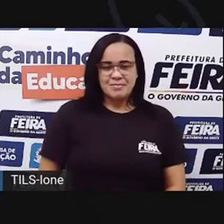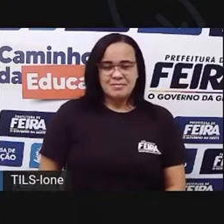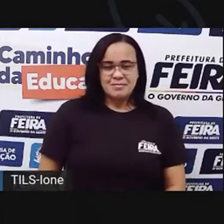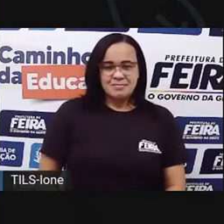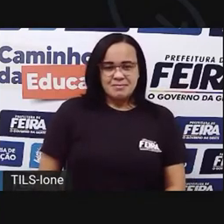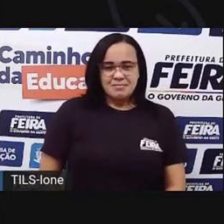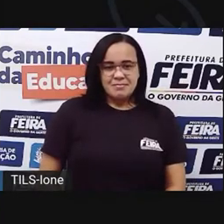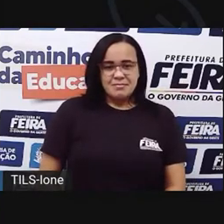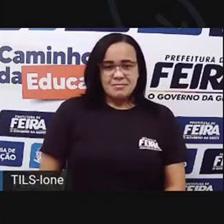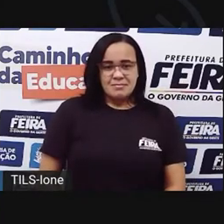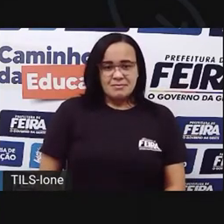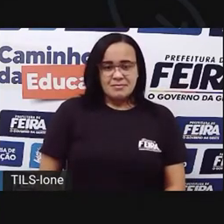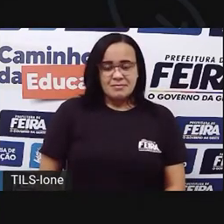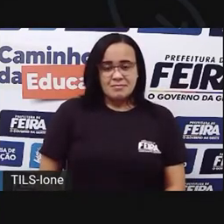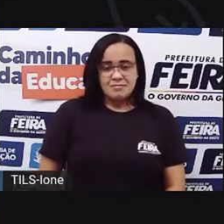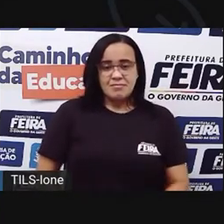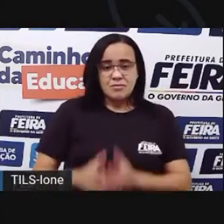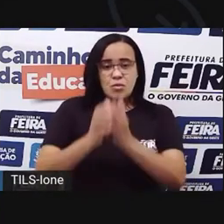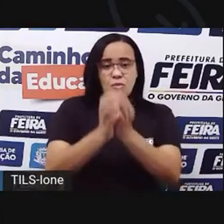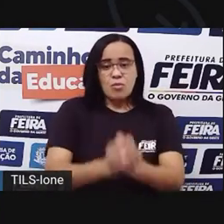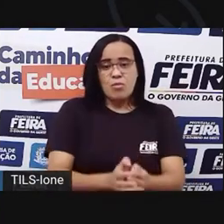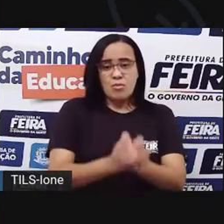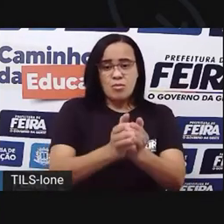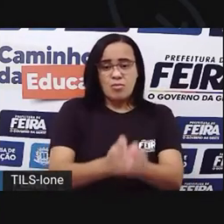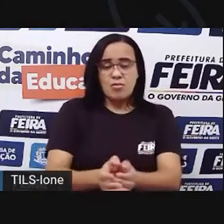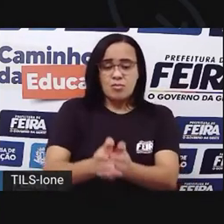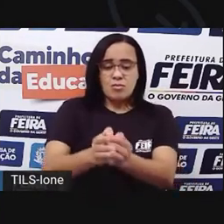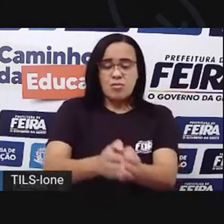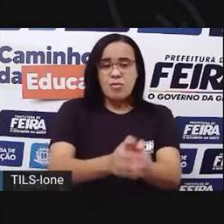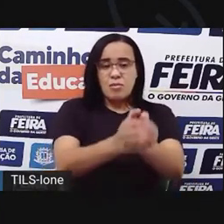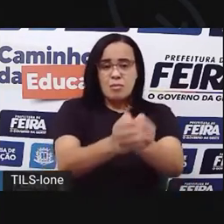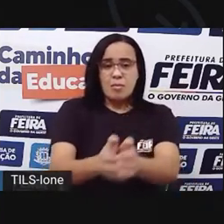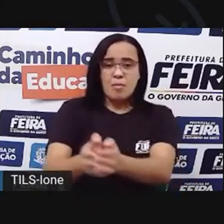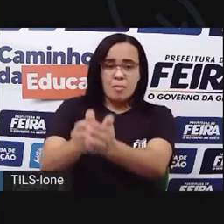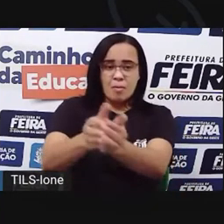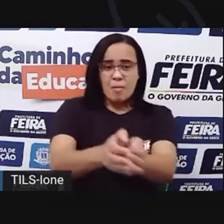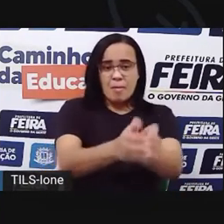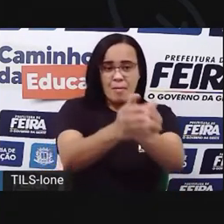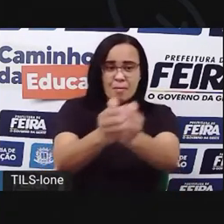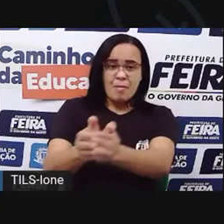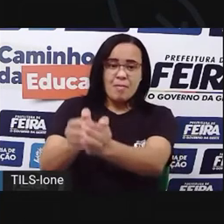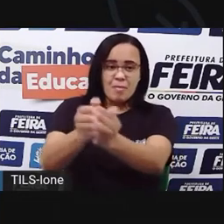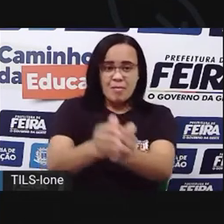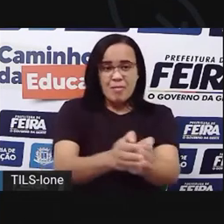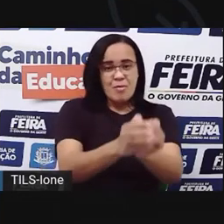De navio, só se tivesse umas férias enormes.